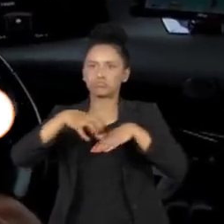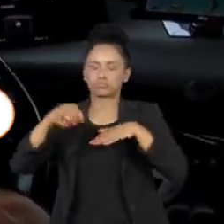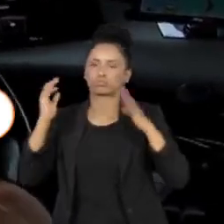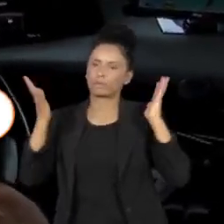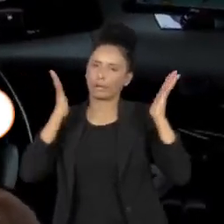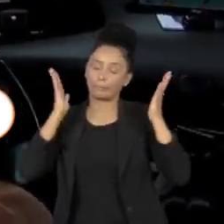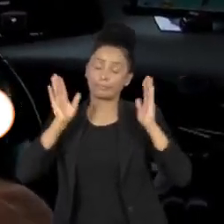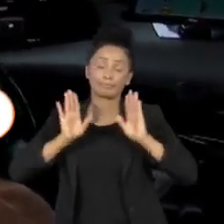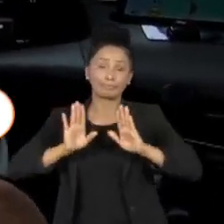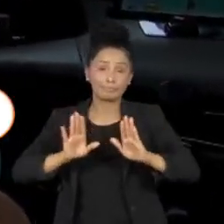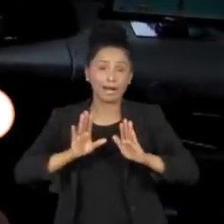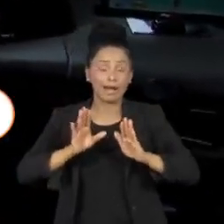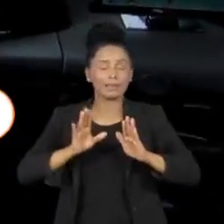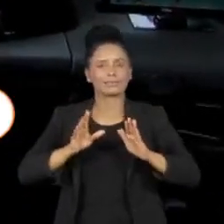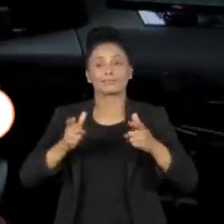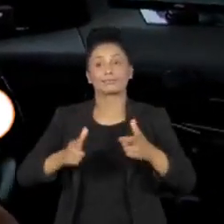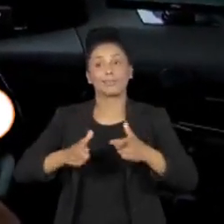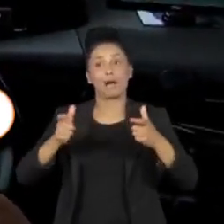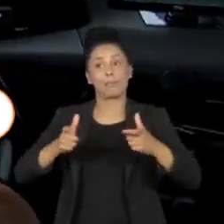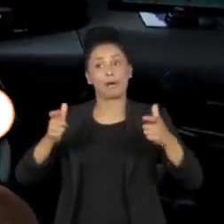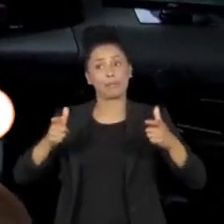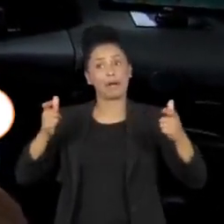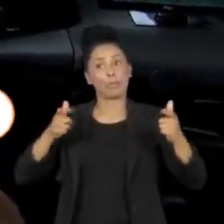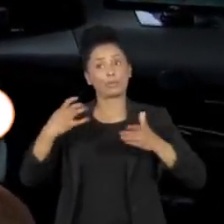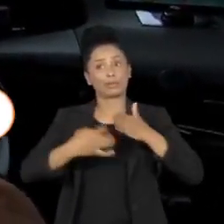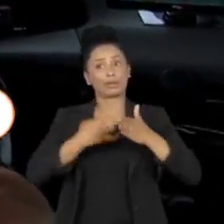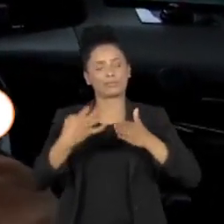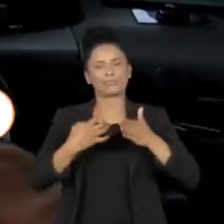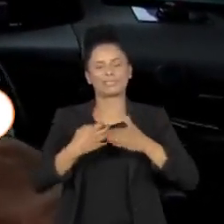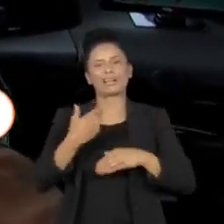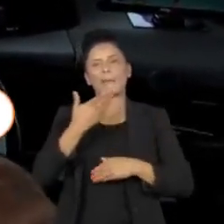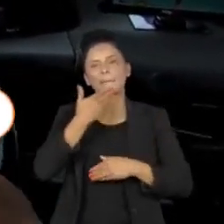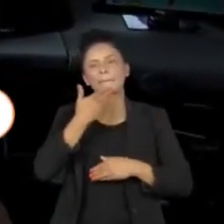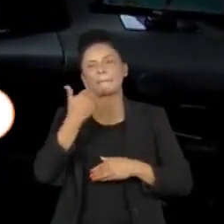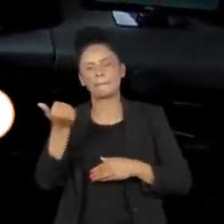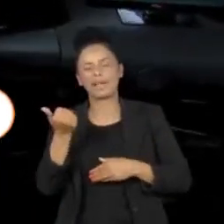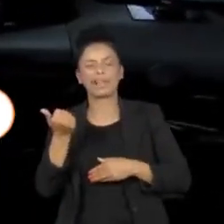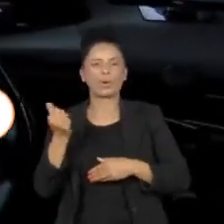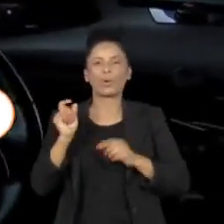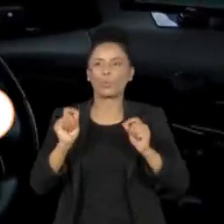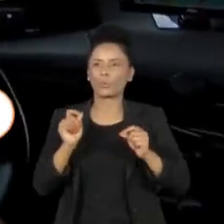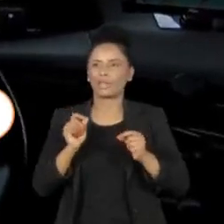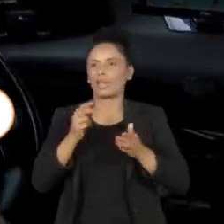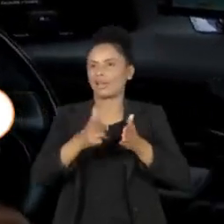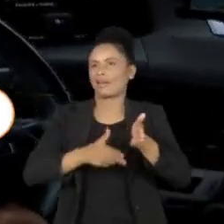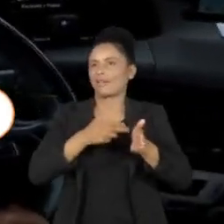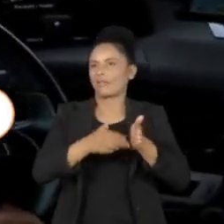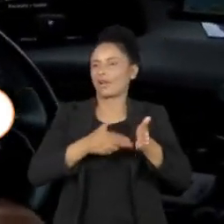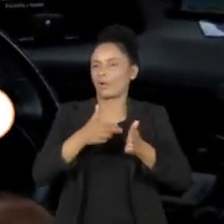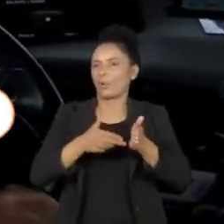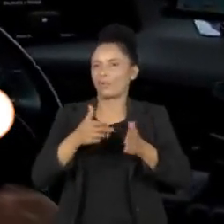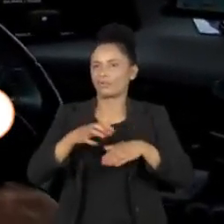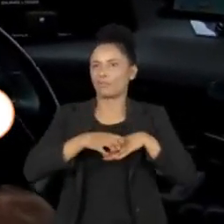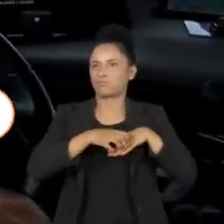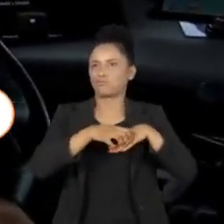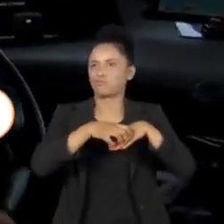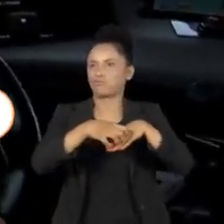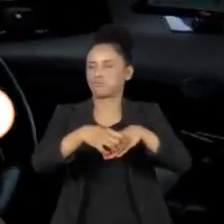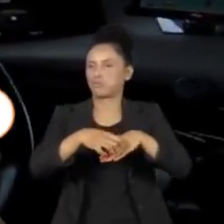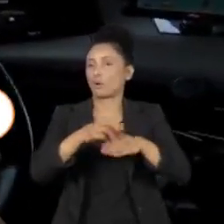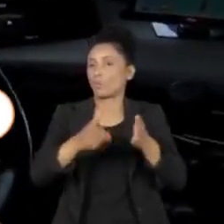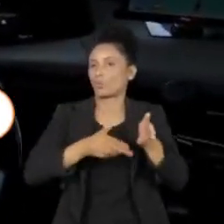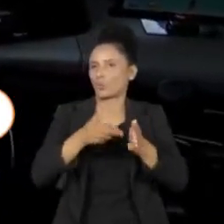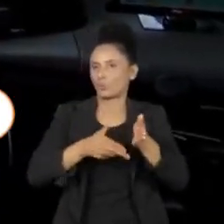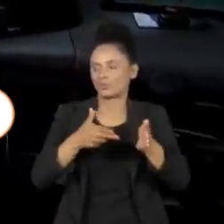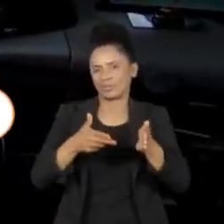dessas empresas trocaria o transporte rodoviário pelo ferroviário, que hoje é usado só por 8% das empresas do